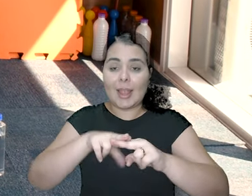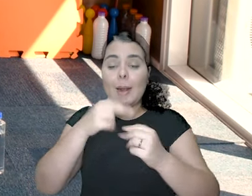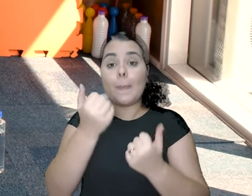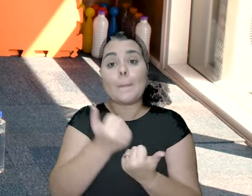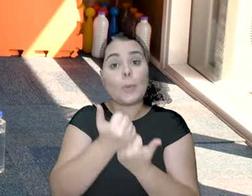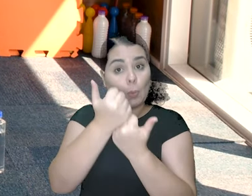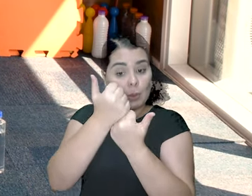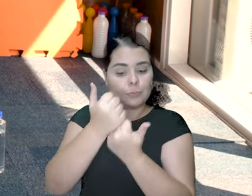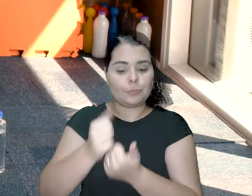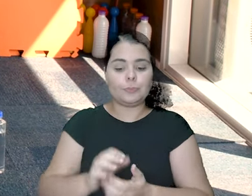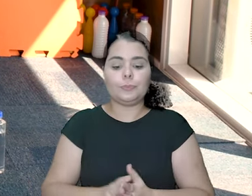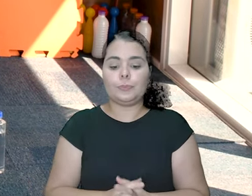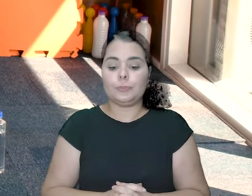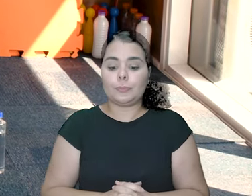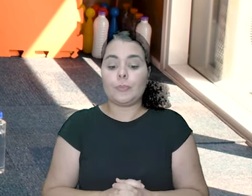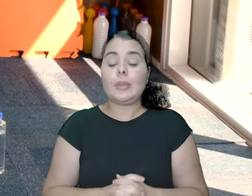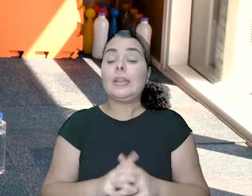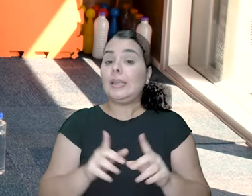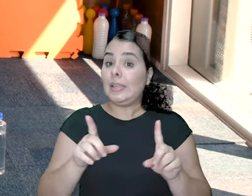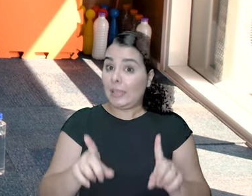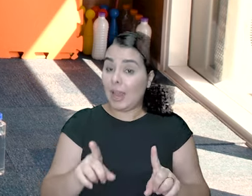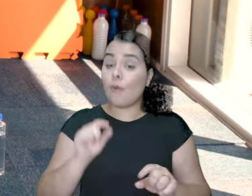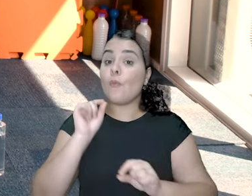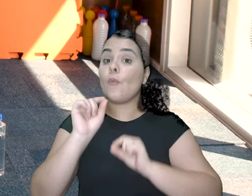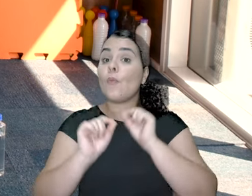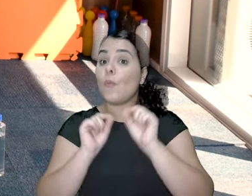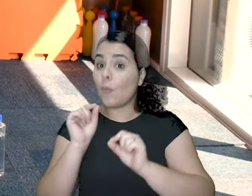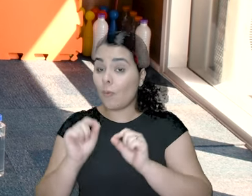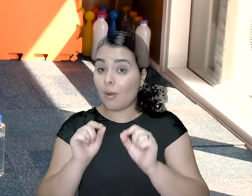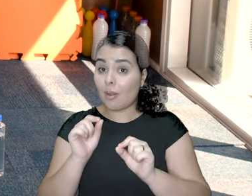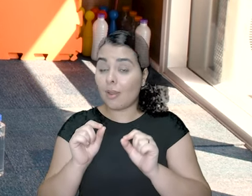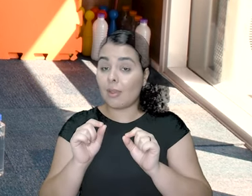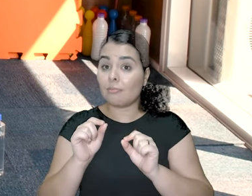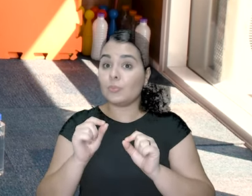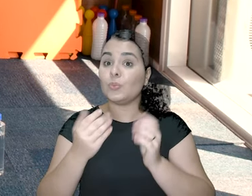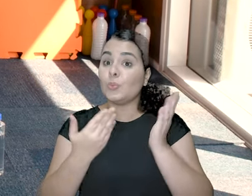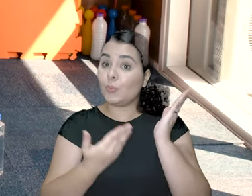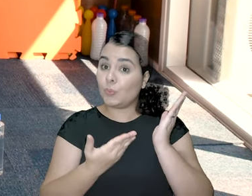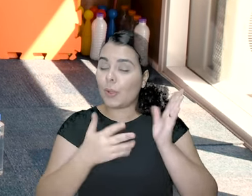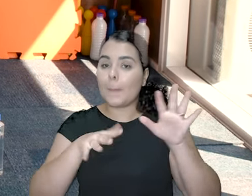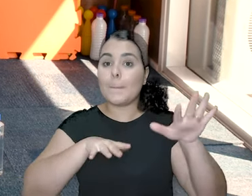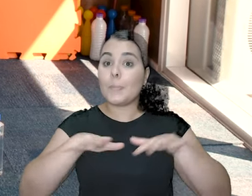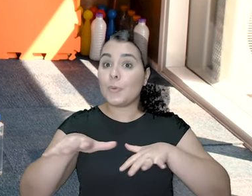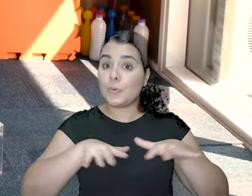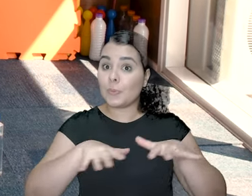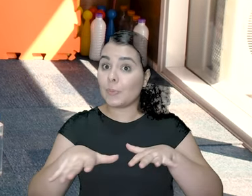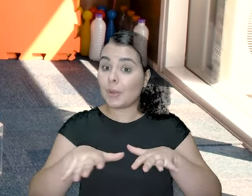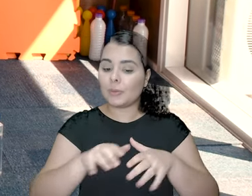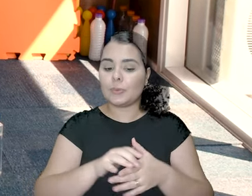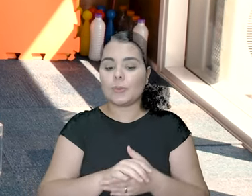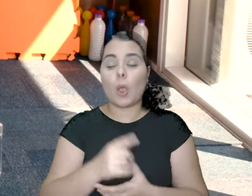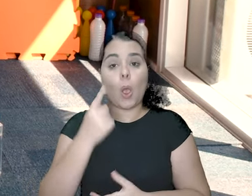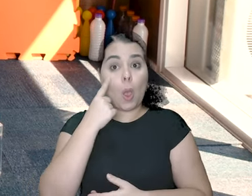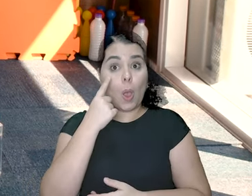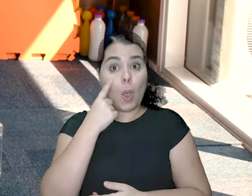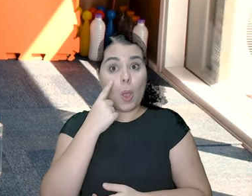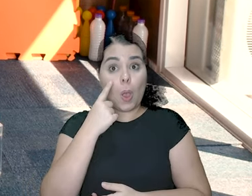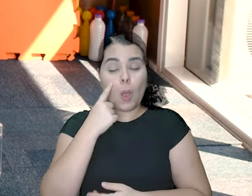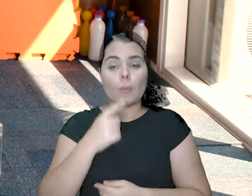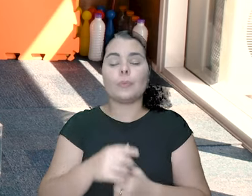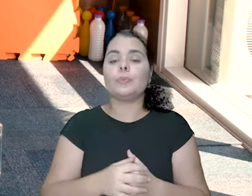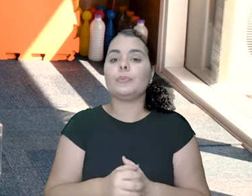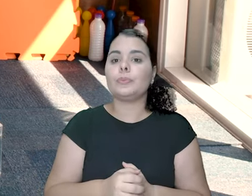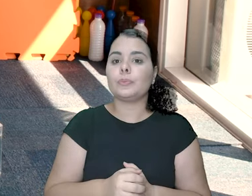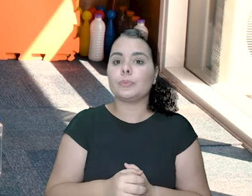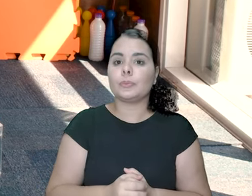parte da cadeira agora. A gente vai levar o calcanhar no bumbum. Eu vou fazer de lado, mas o movimento é